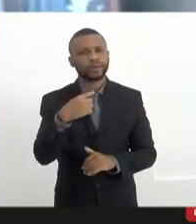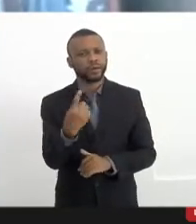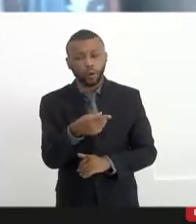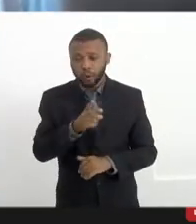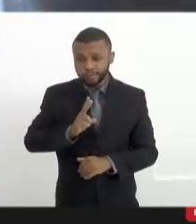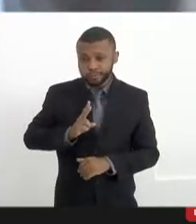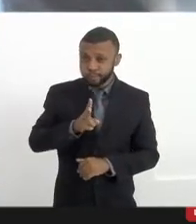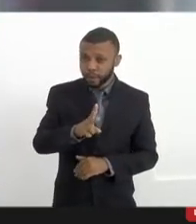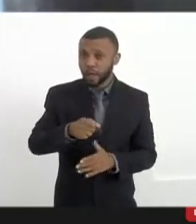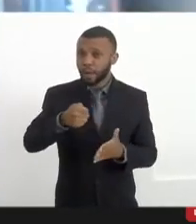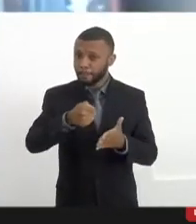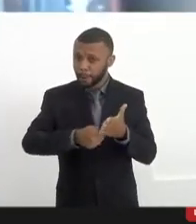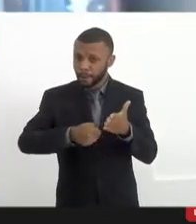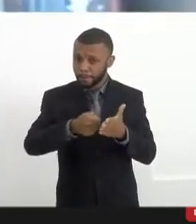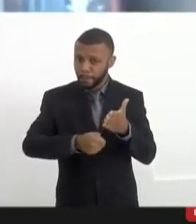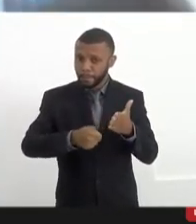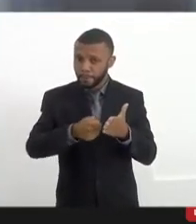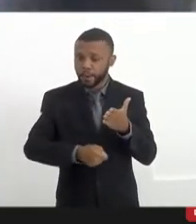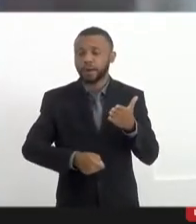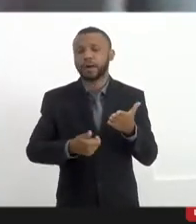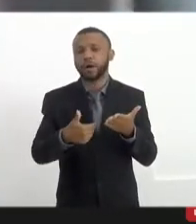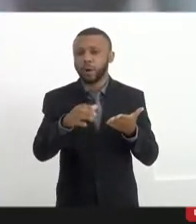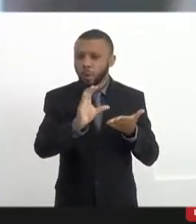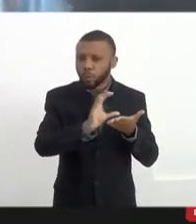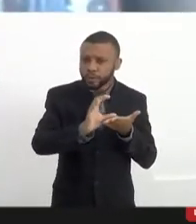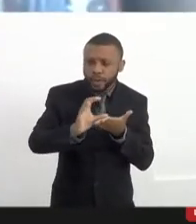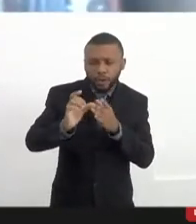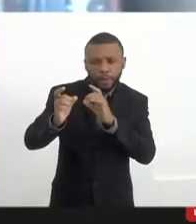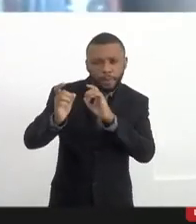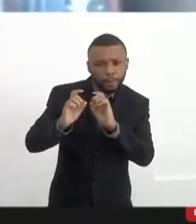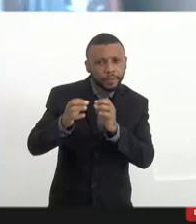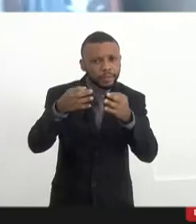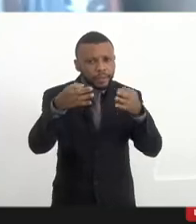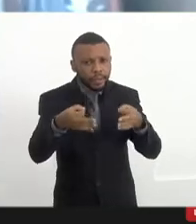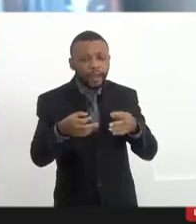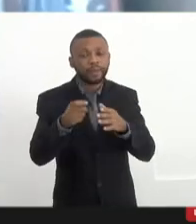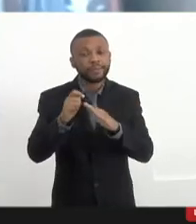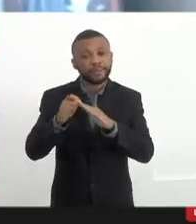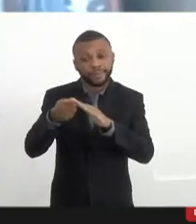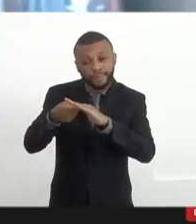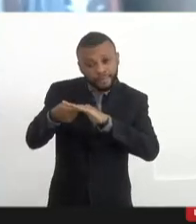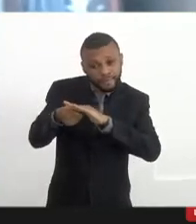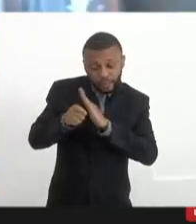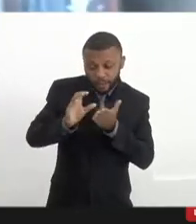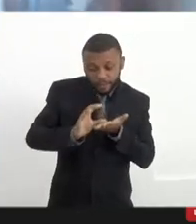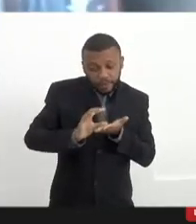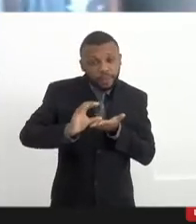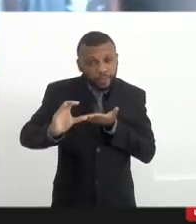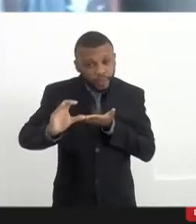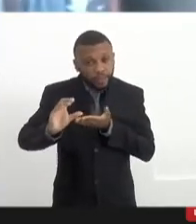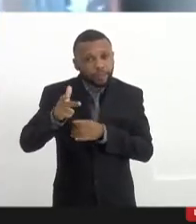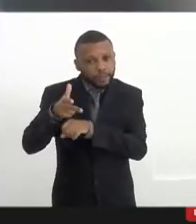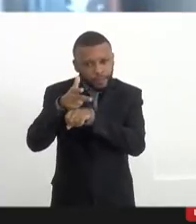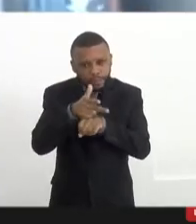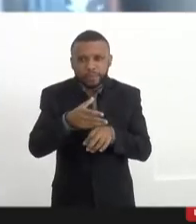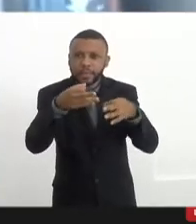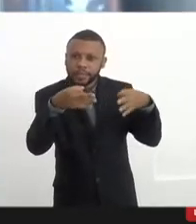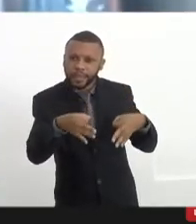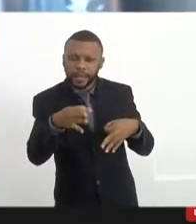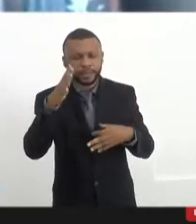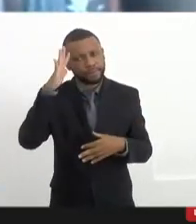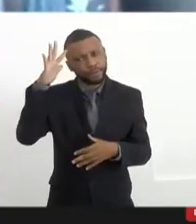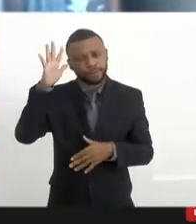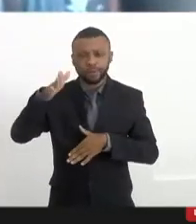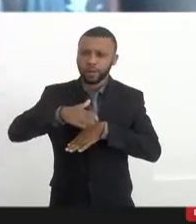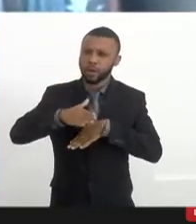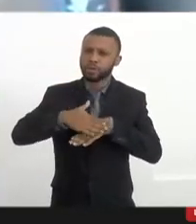lutas. conselho, está certo, financiamento da mídia, que é o tema dessa audiência, está certo. Imagina, sou autor de uma